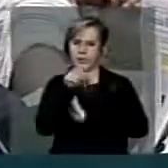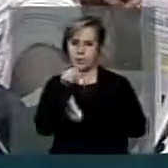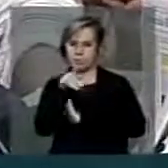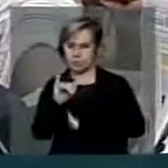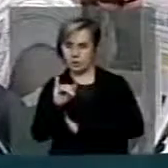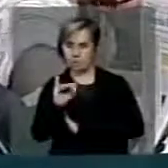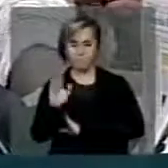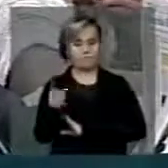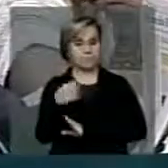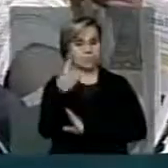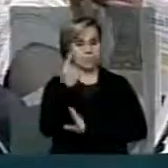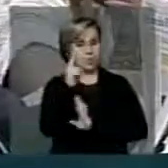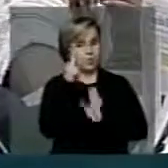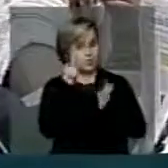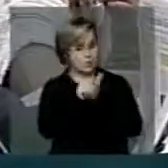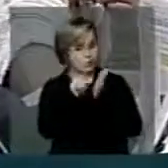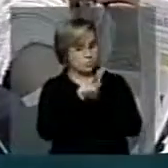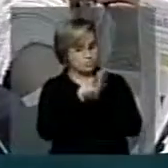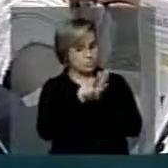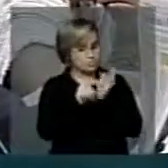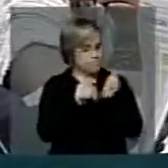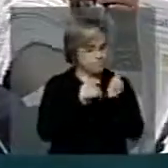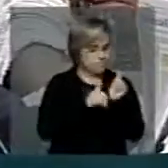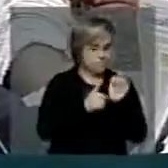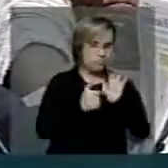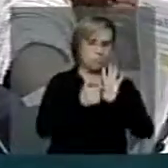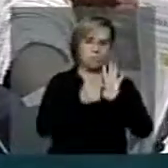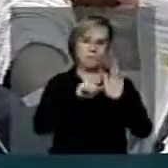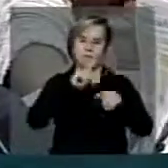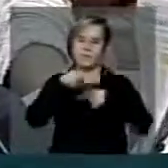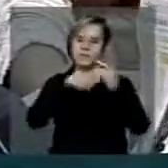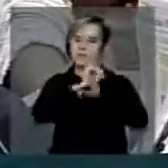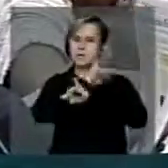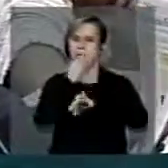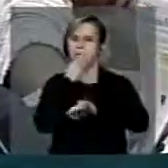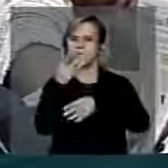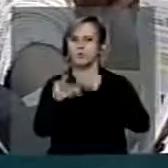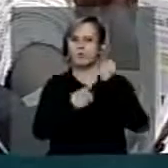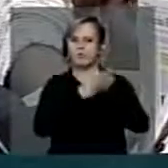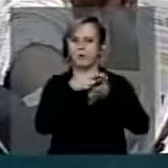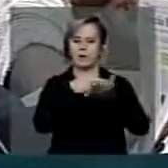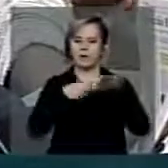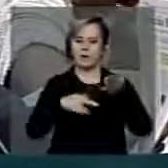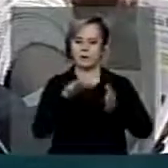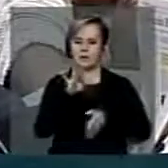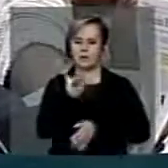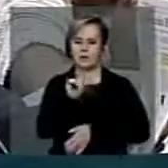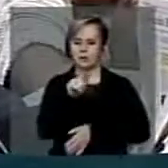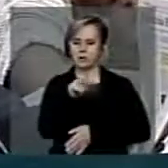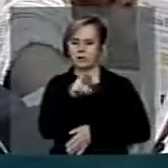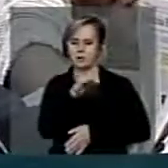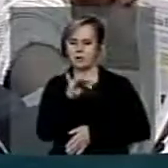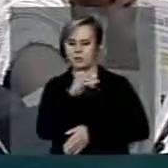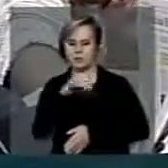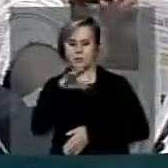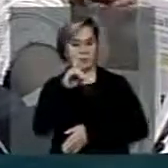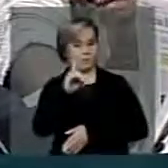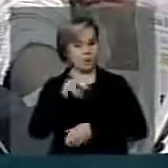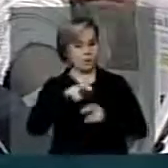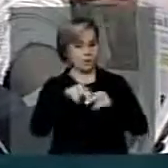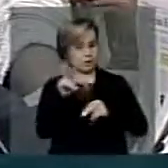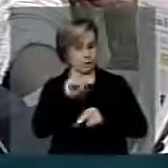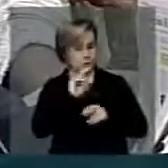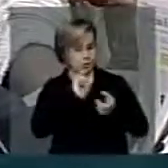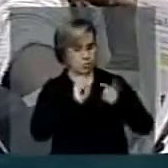Um dos focos do documento, que se tornou conhecido como relatório Figueiredo, por causa do nome do seu coordenador,